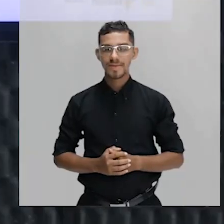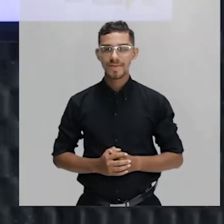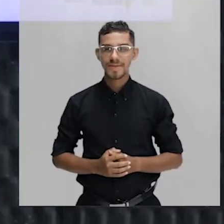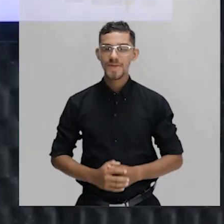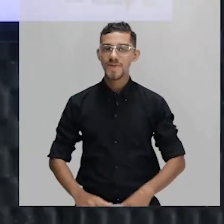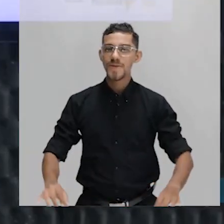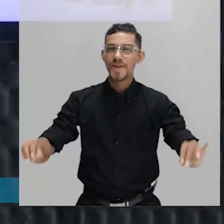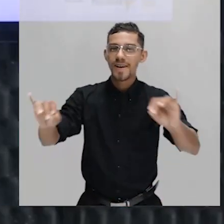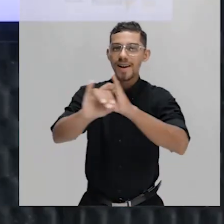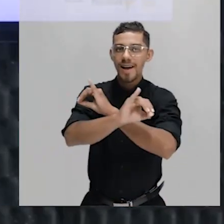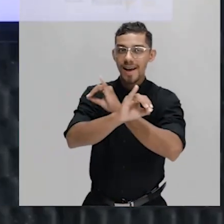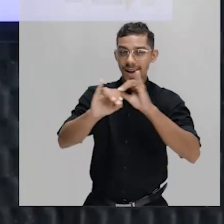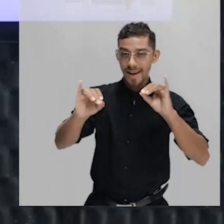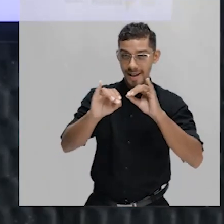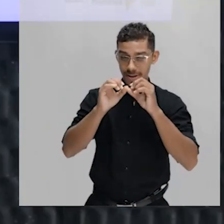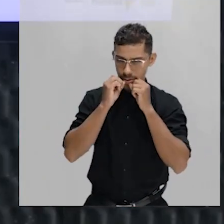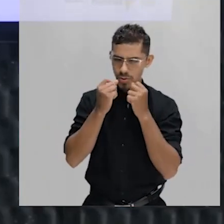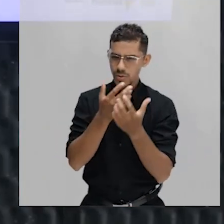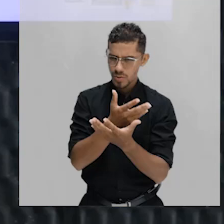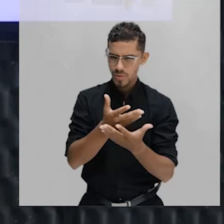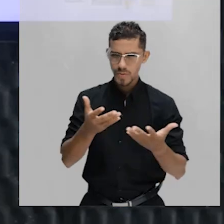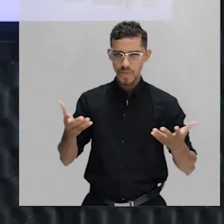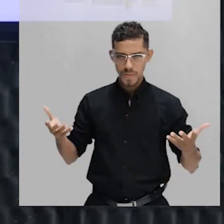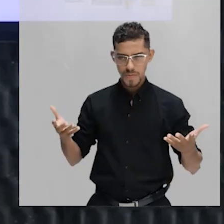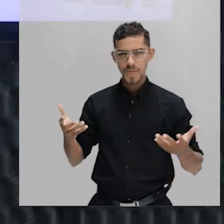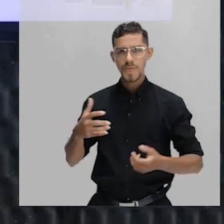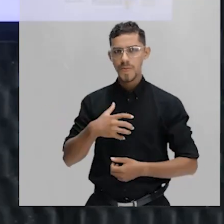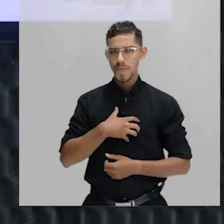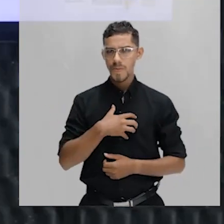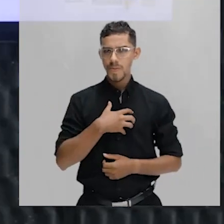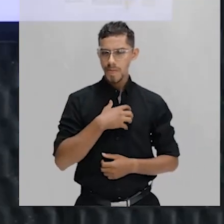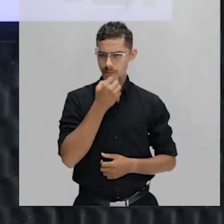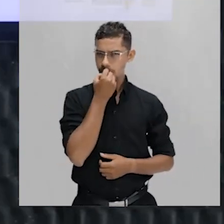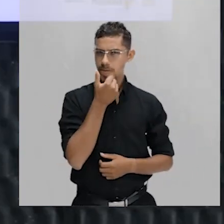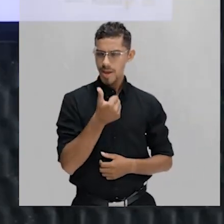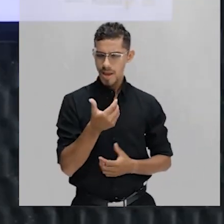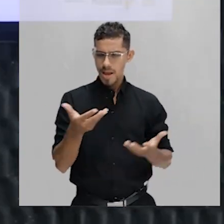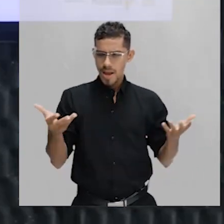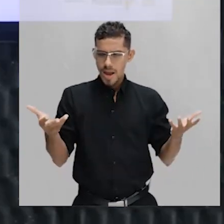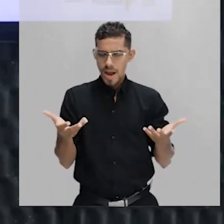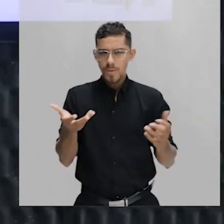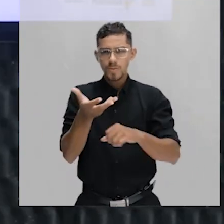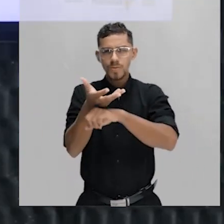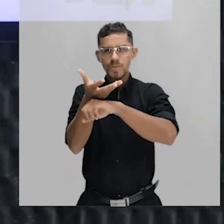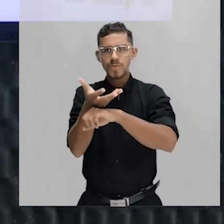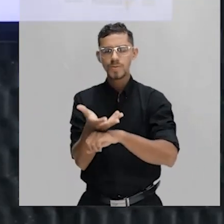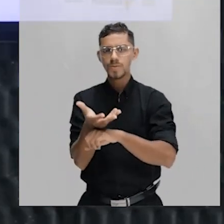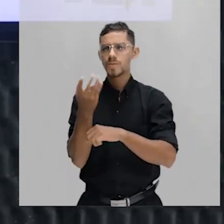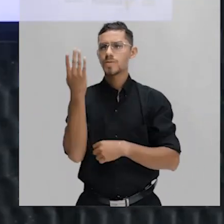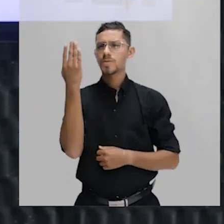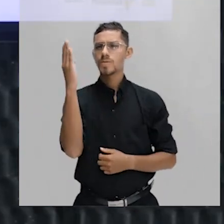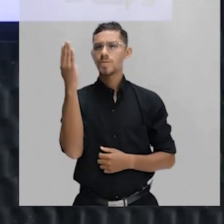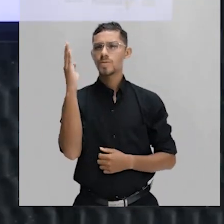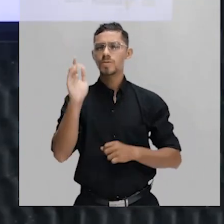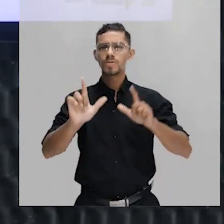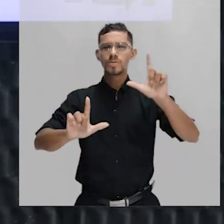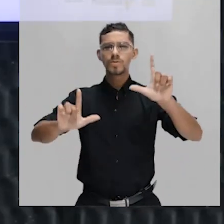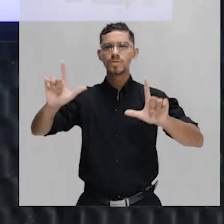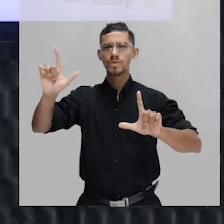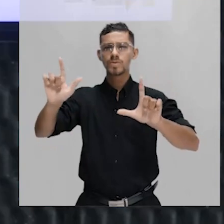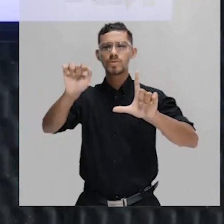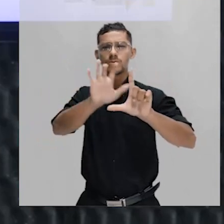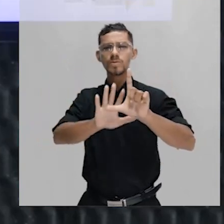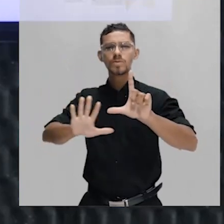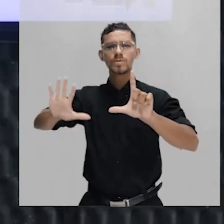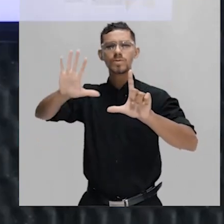E aí pessoal, como é que vocês estão? Espero que todos estejam bem. Vamos para mais uma aula de biologia do Fique em Casa Aprendendo. E nessa